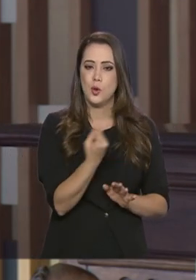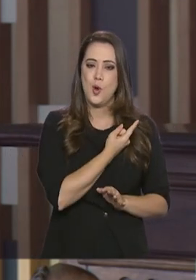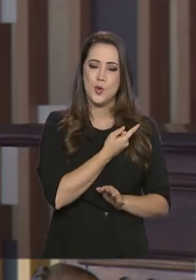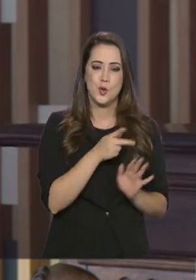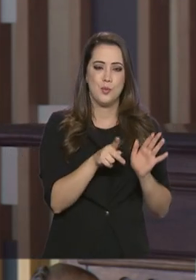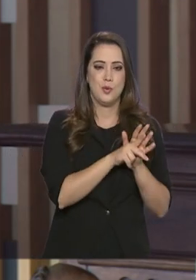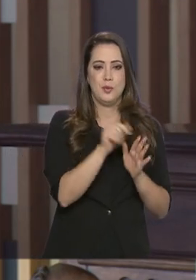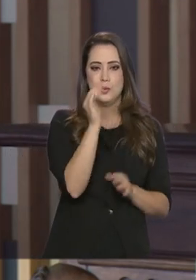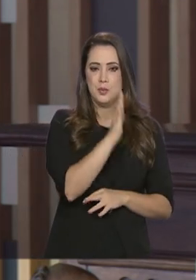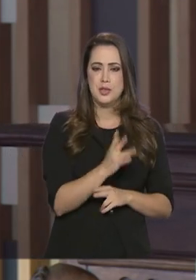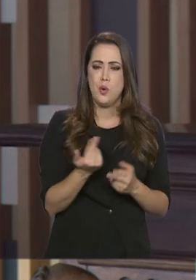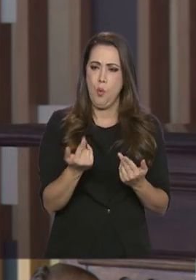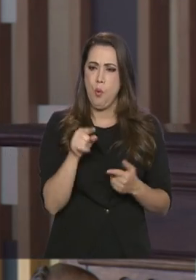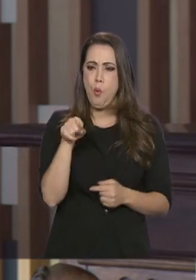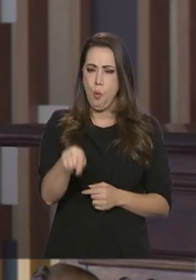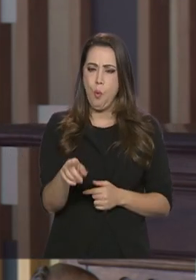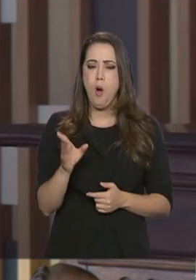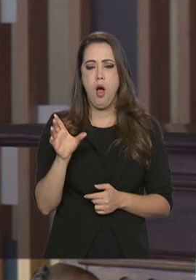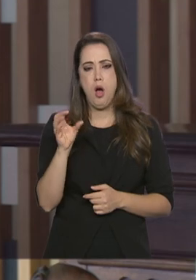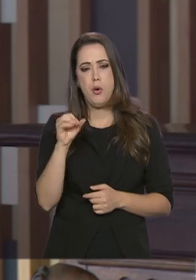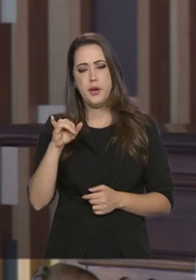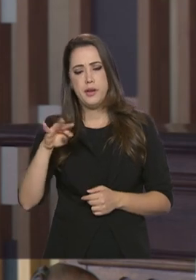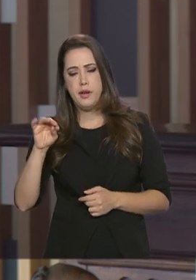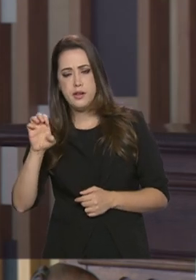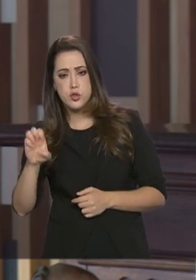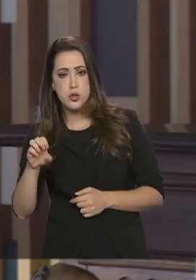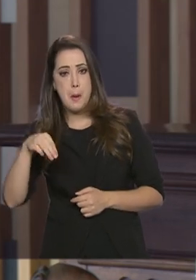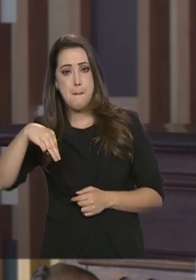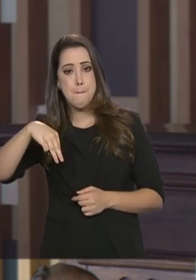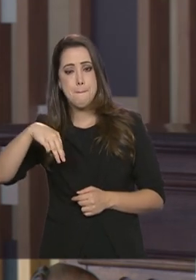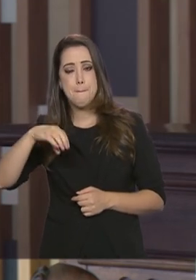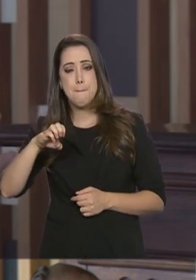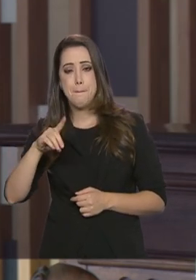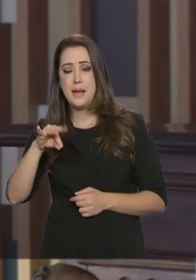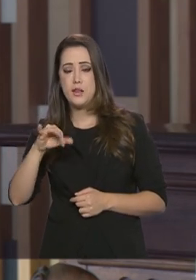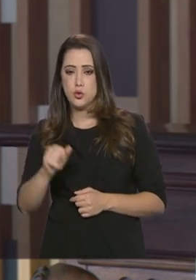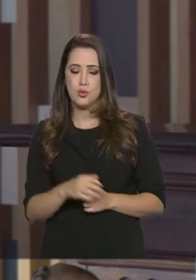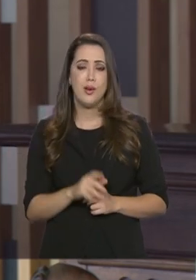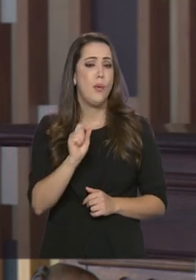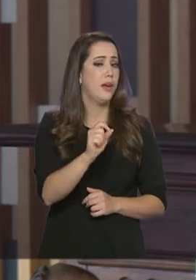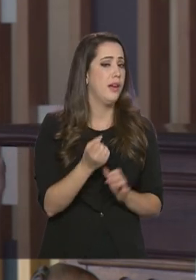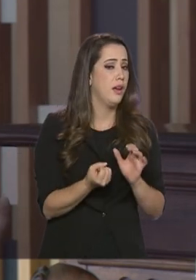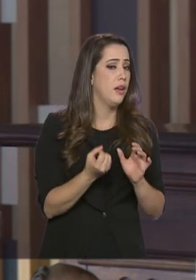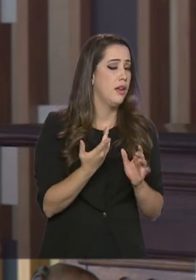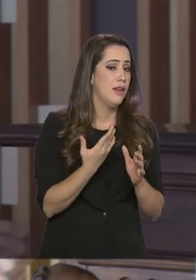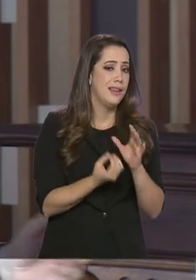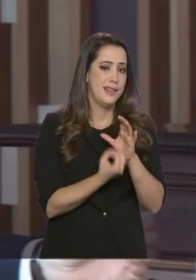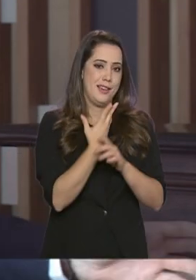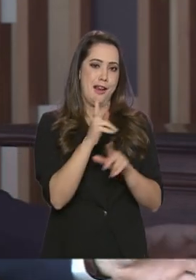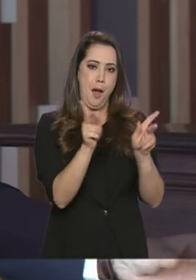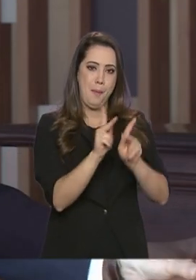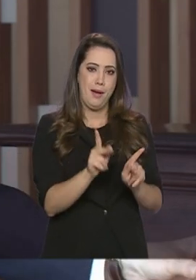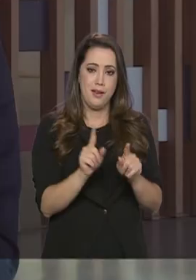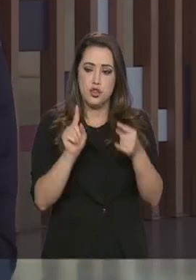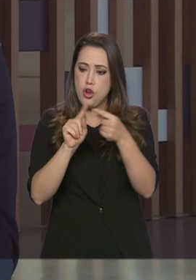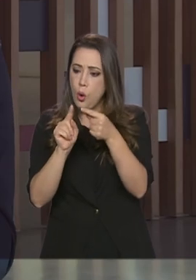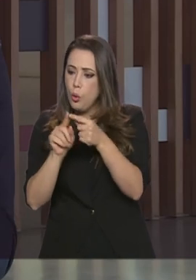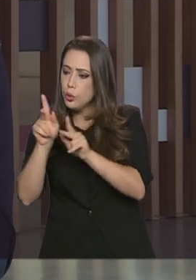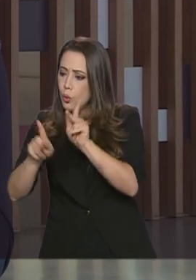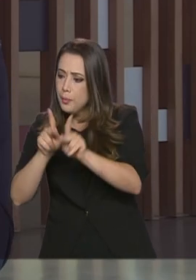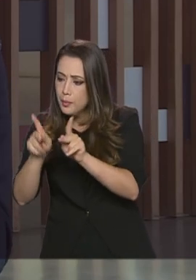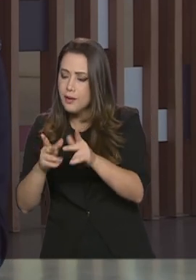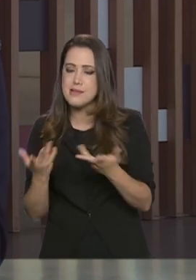acontecendo também no Oriente Médico. É um exemplo interessante. É você construir a paz a partir das identidades dos povos. Sim, sim. Eu